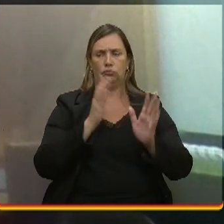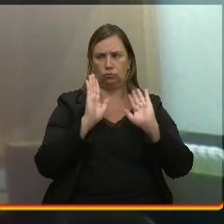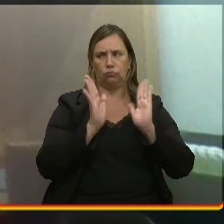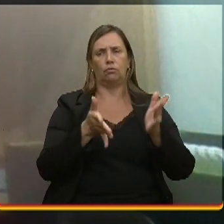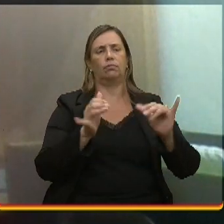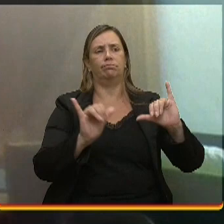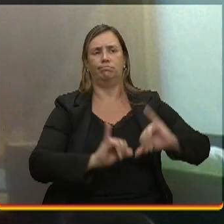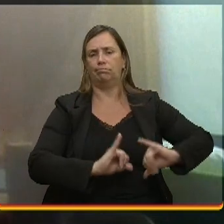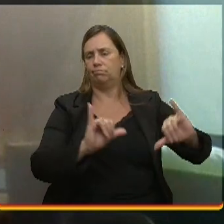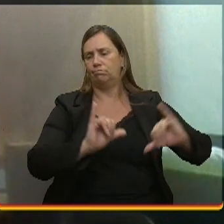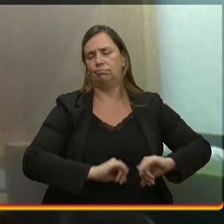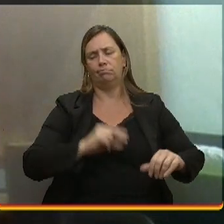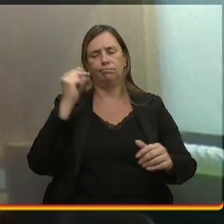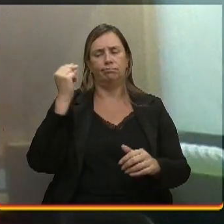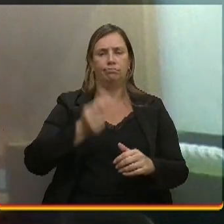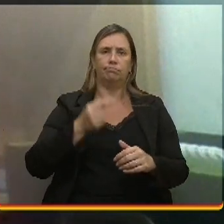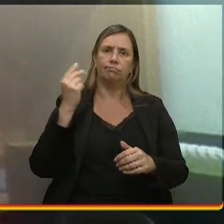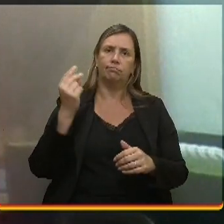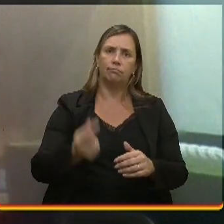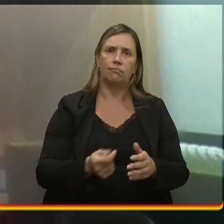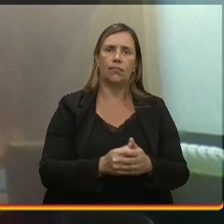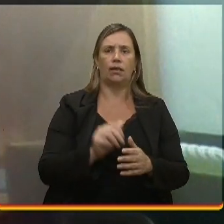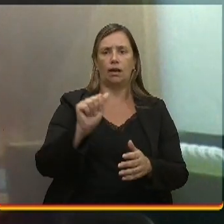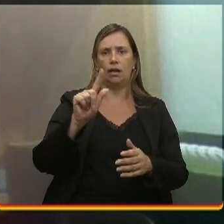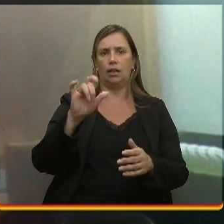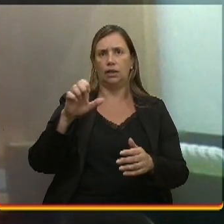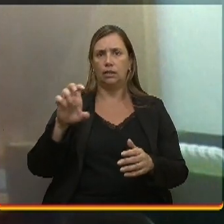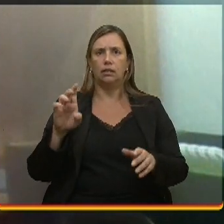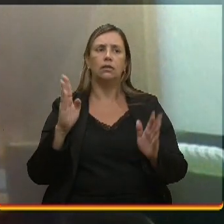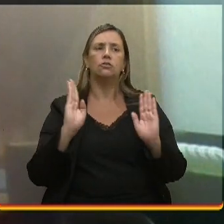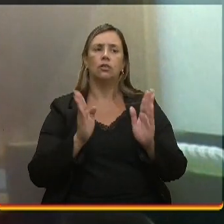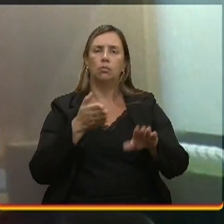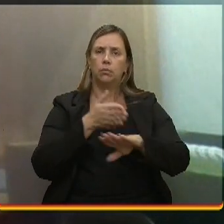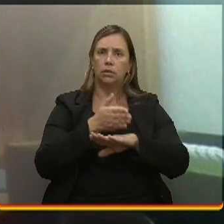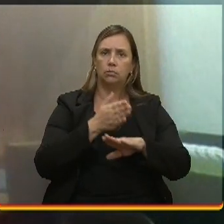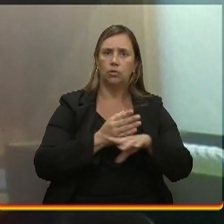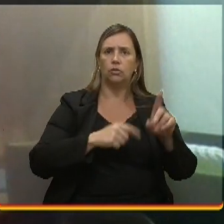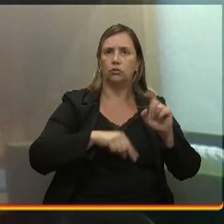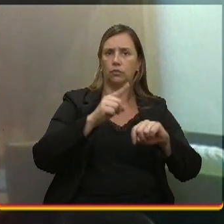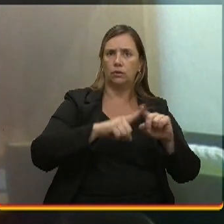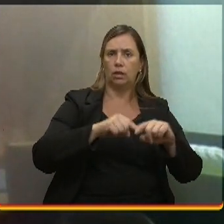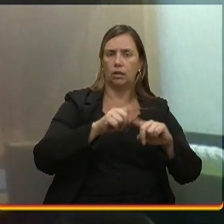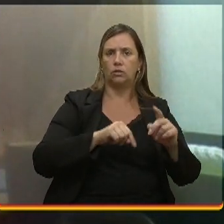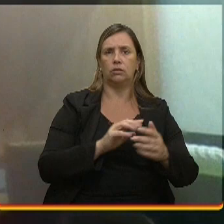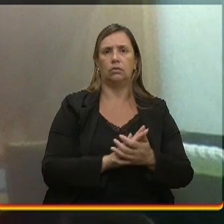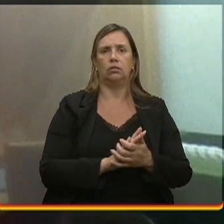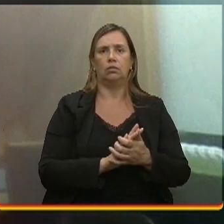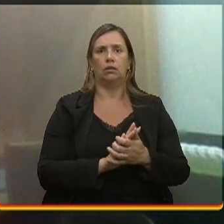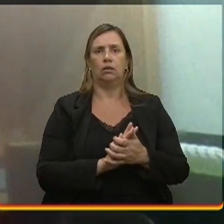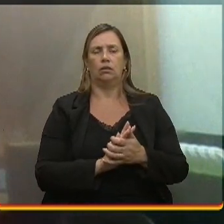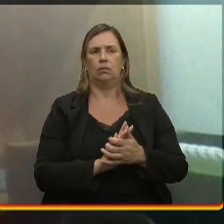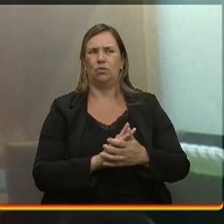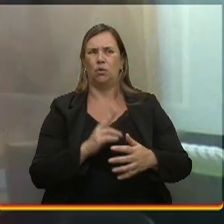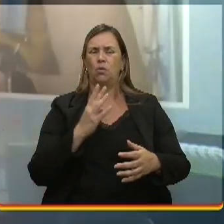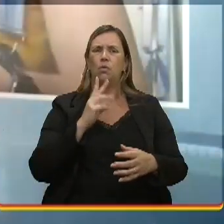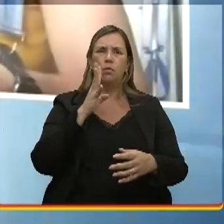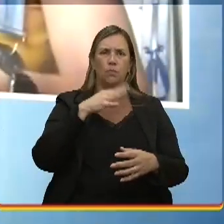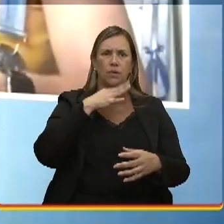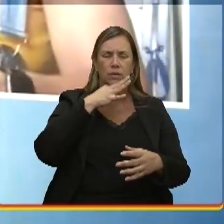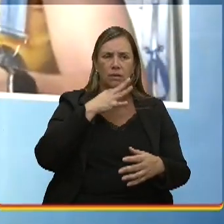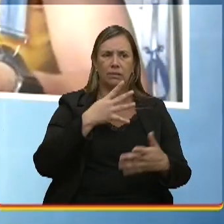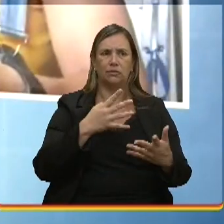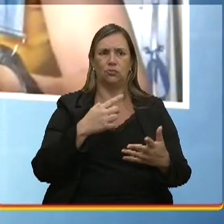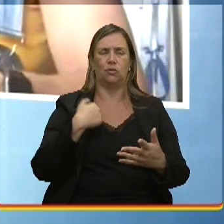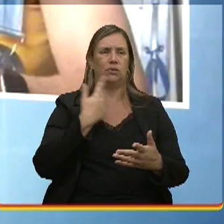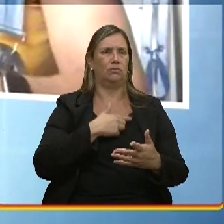gente já fez muito alíno e mesmo participou com a gente de atividades, enfim, que foram muito bruscas em todo sentido. A gente não sabia como fazer.